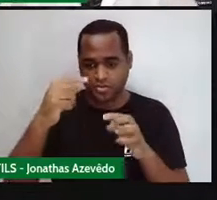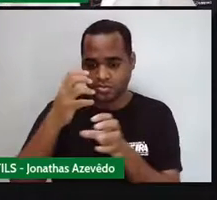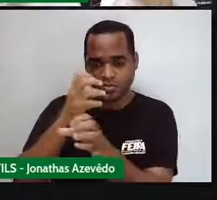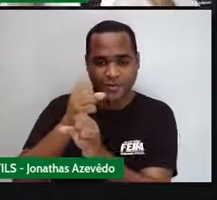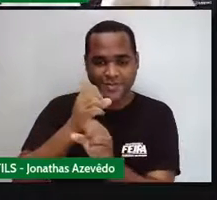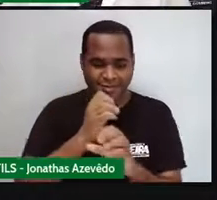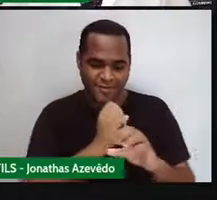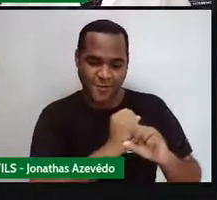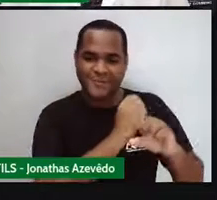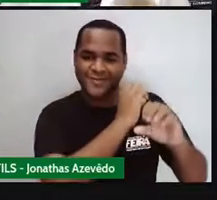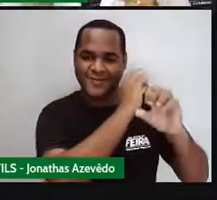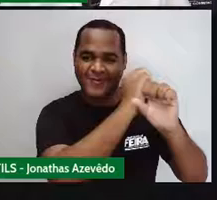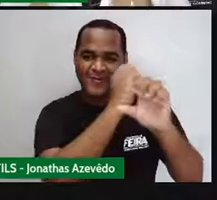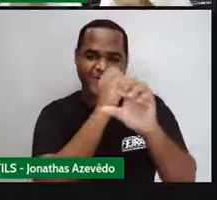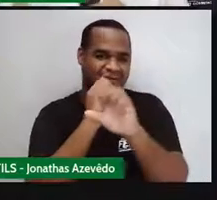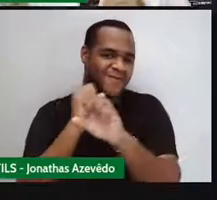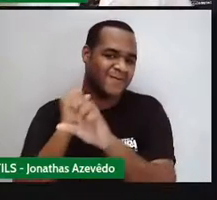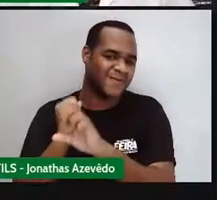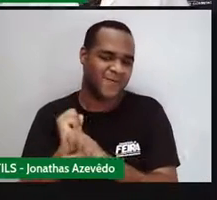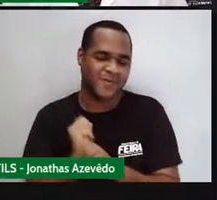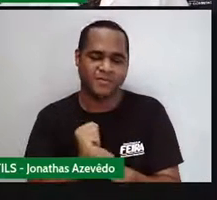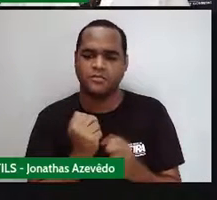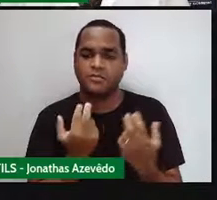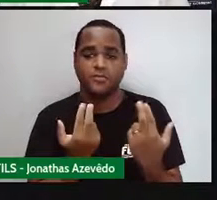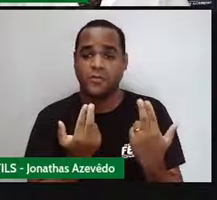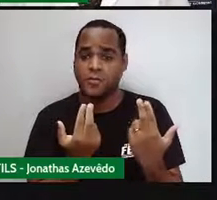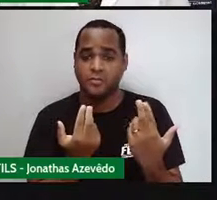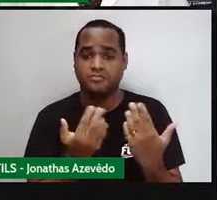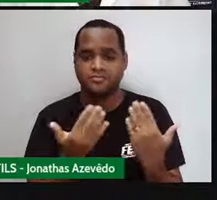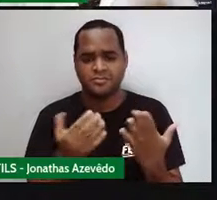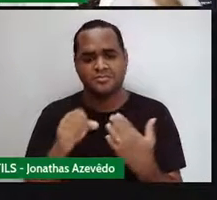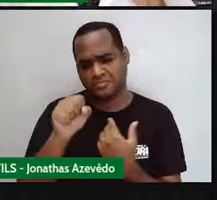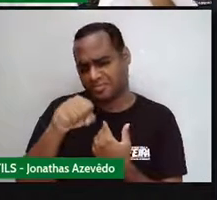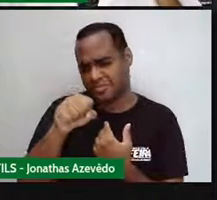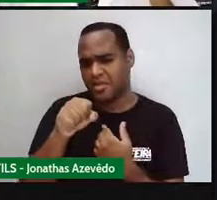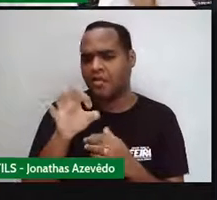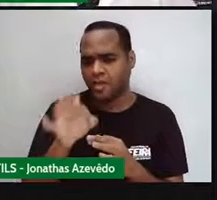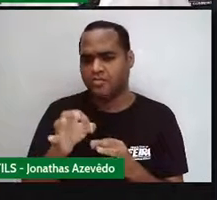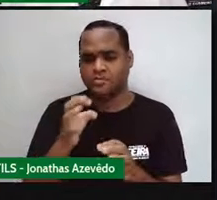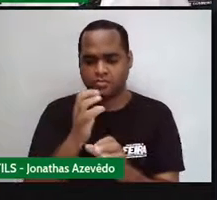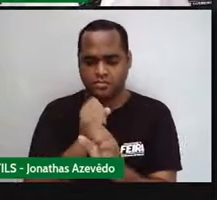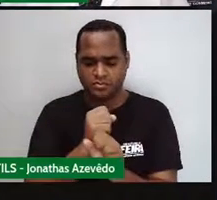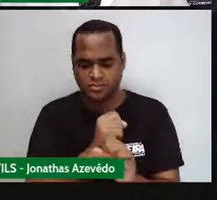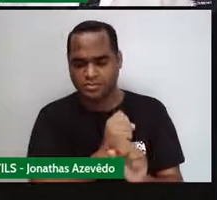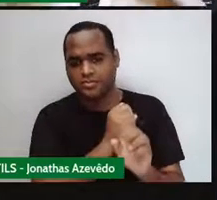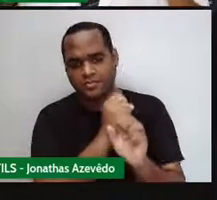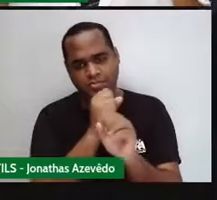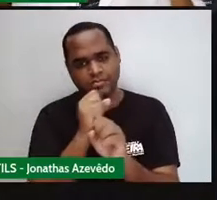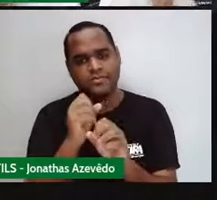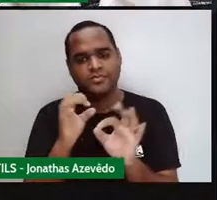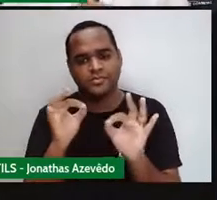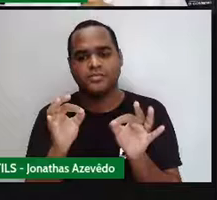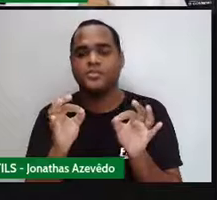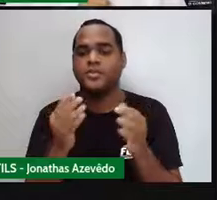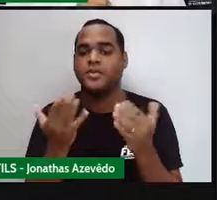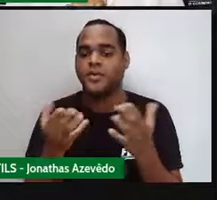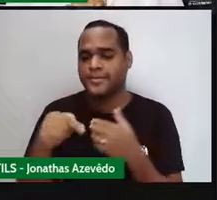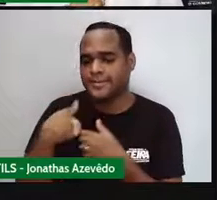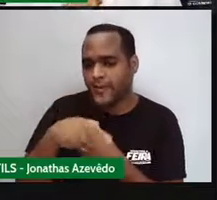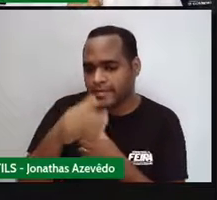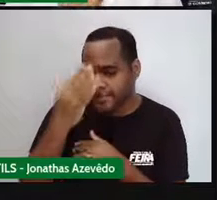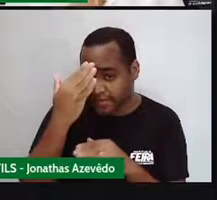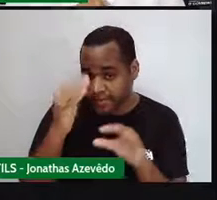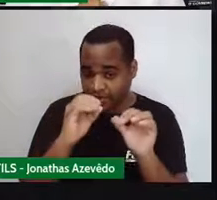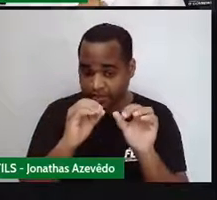medida. Então, o quadrilátero é, sim, um losango, tá? Então, vamos entender o que é que a gente